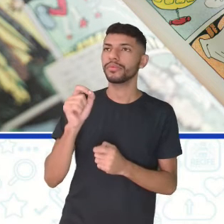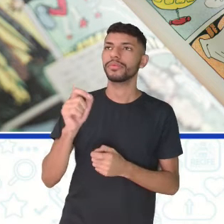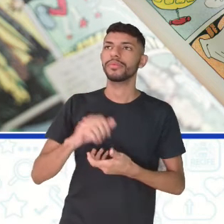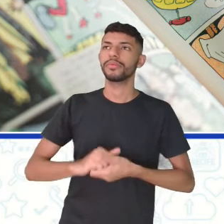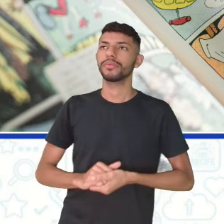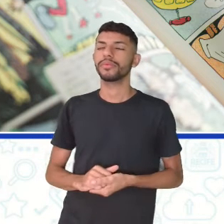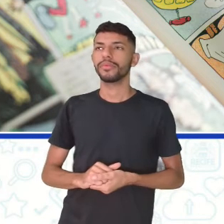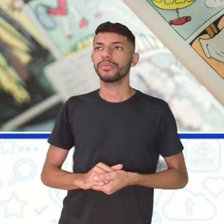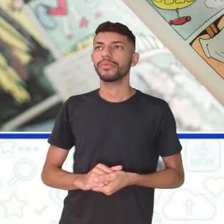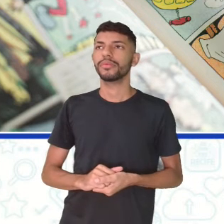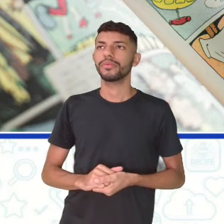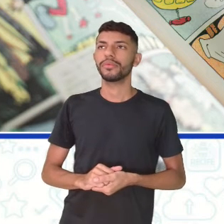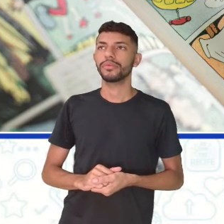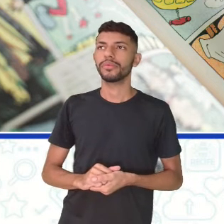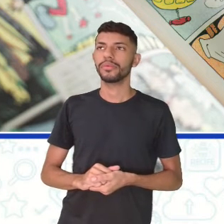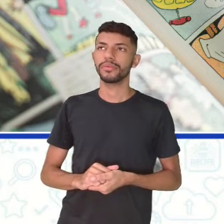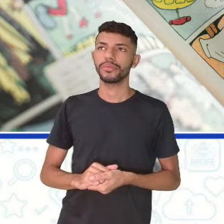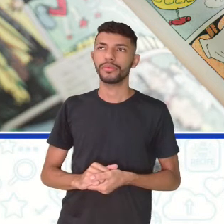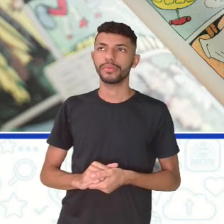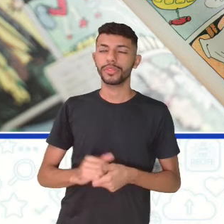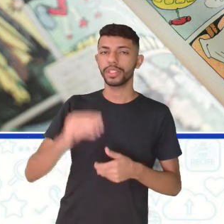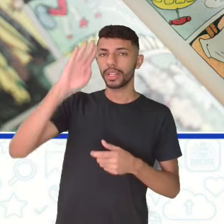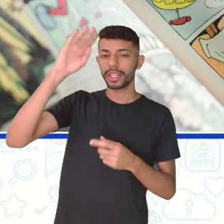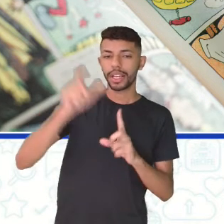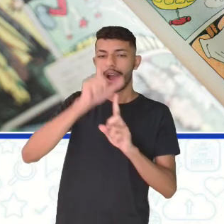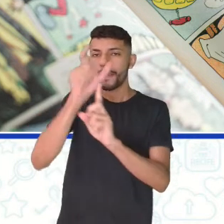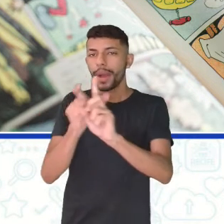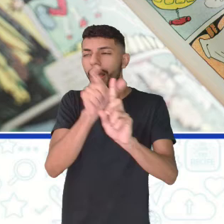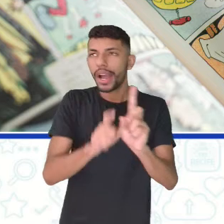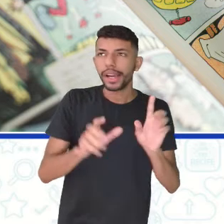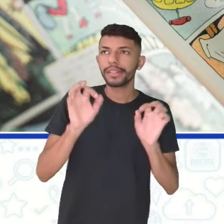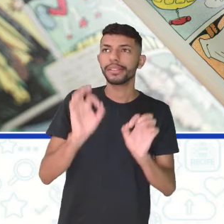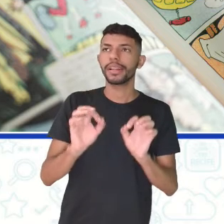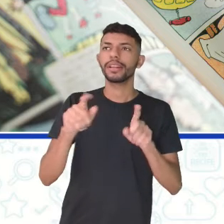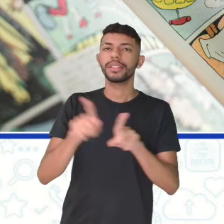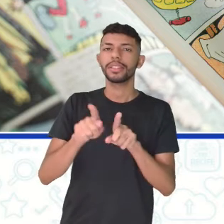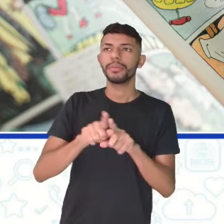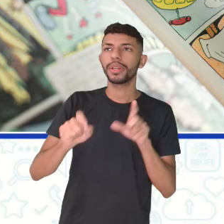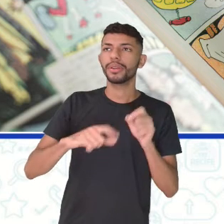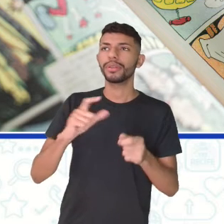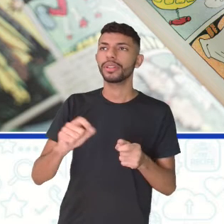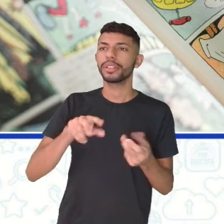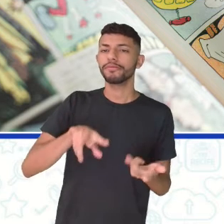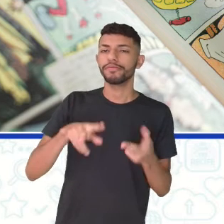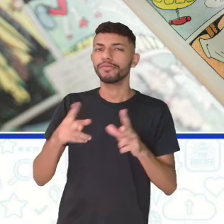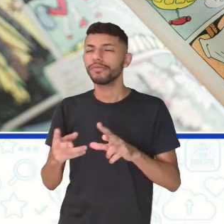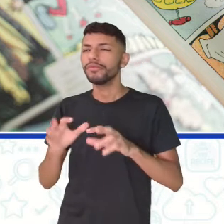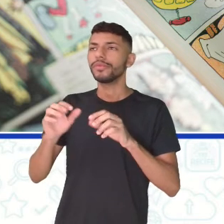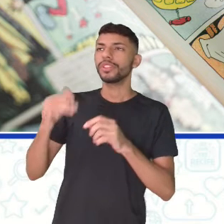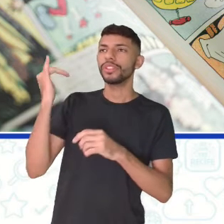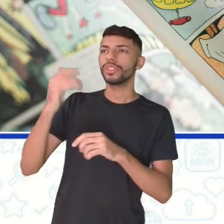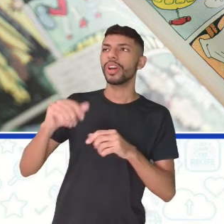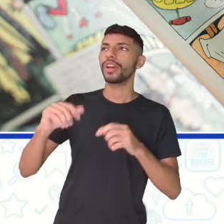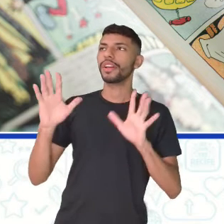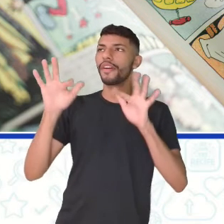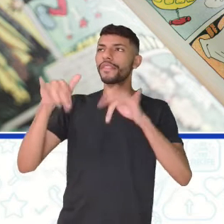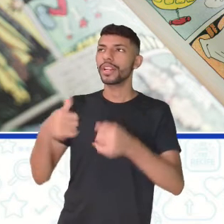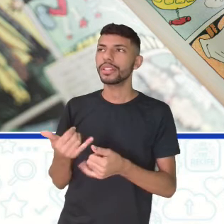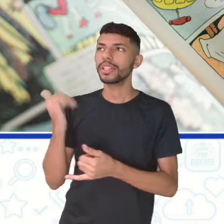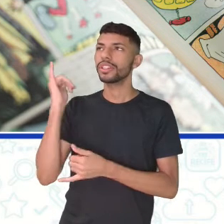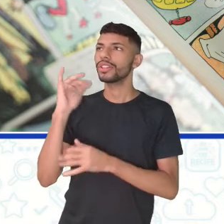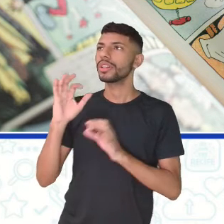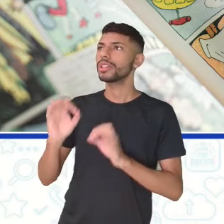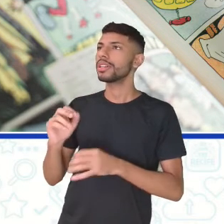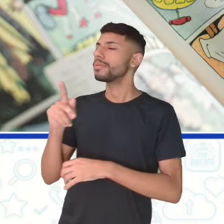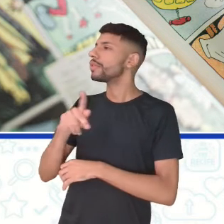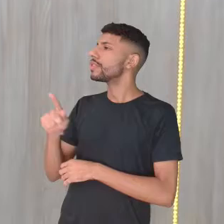principal enredo, personagens, a virada do enredo, o clímax e o desfecho da história. Professor Gilson,